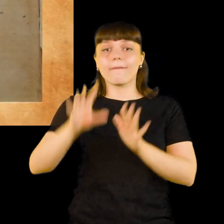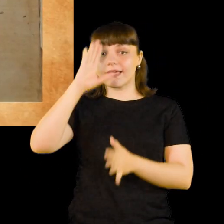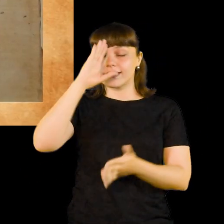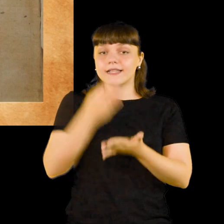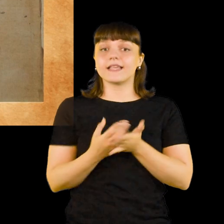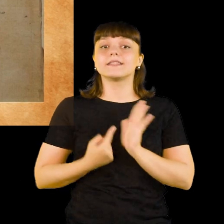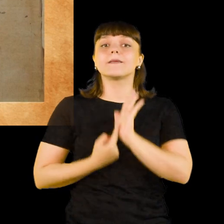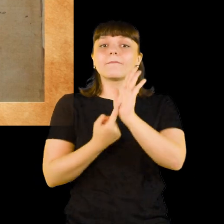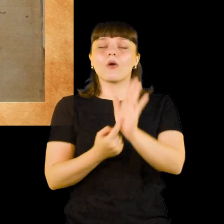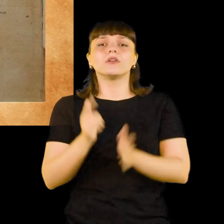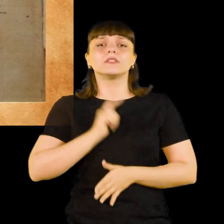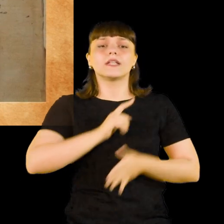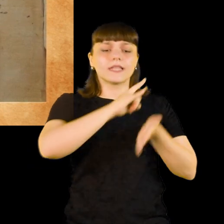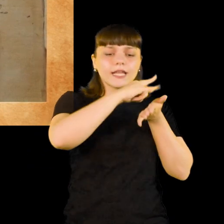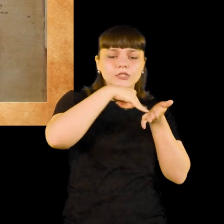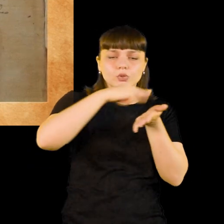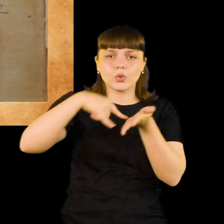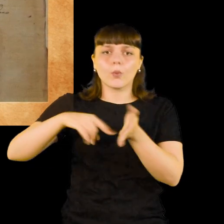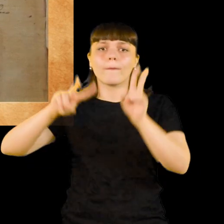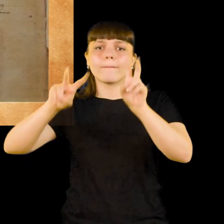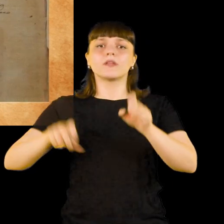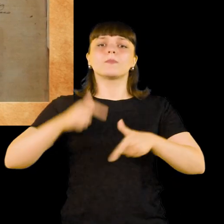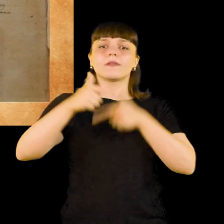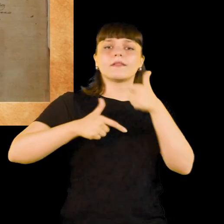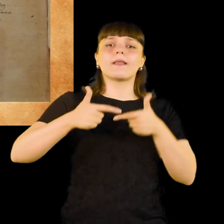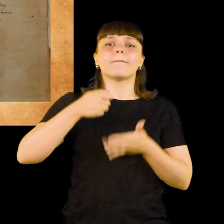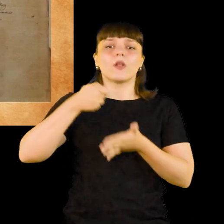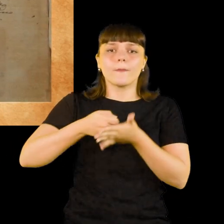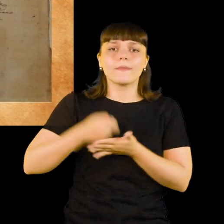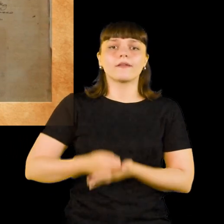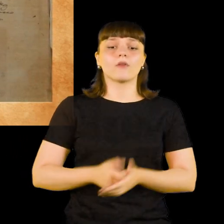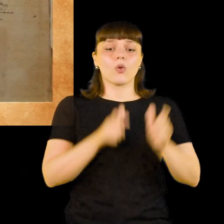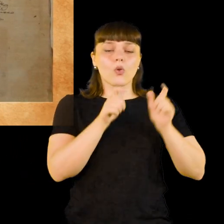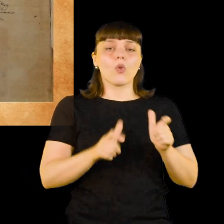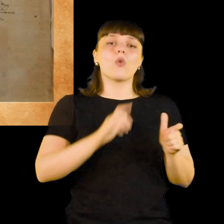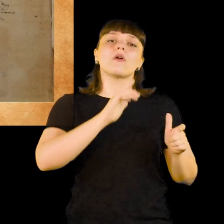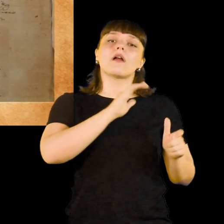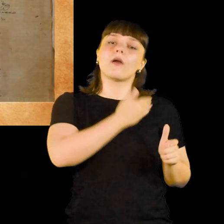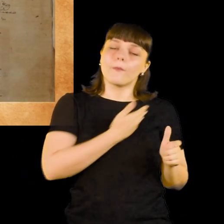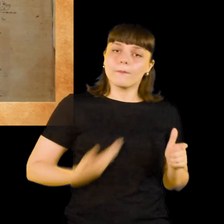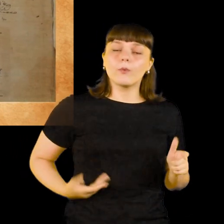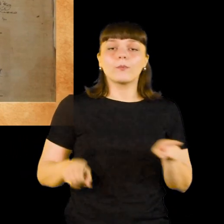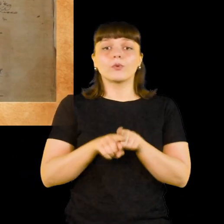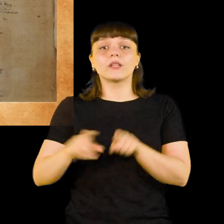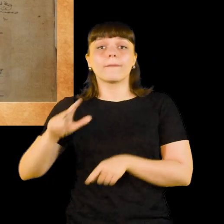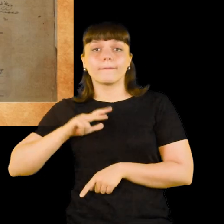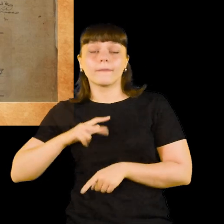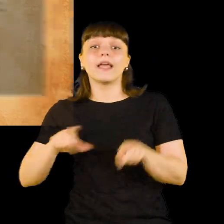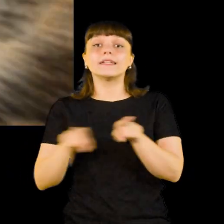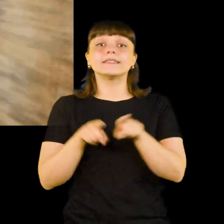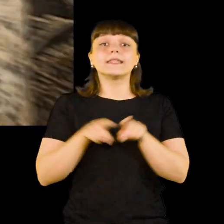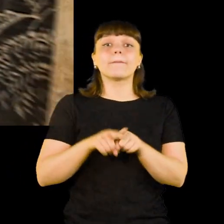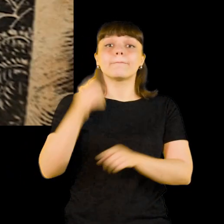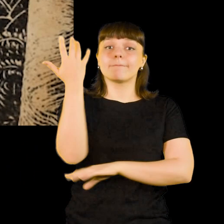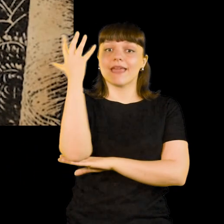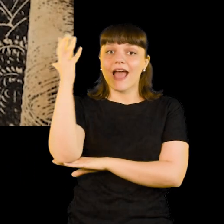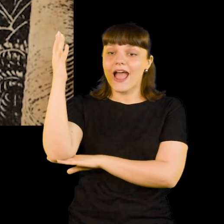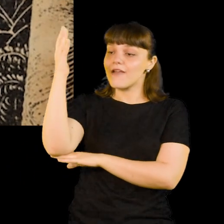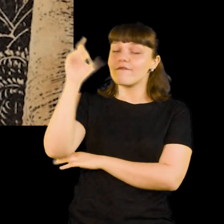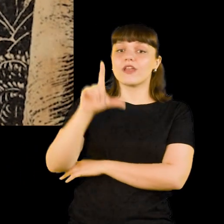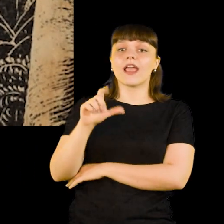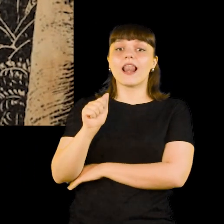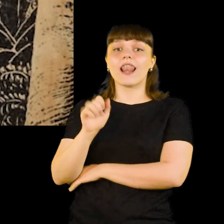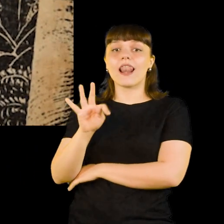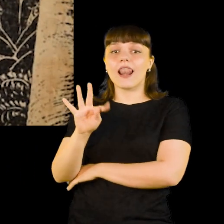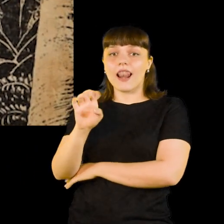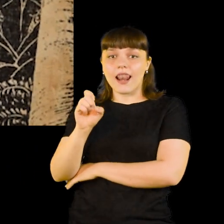relata que foram encontrados registros de trabalho forçado em obras públicas, propriedades particulares e na coleta do látex,